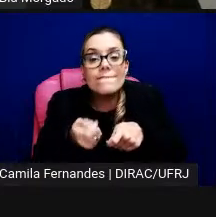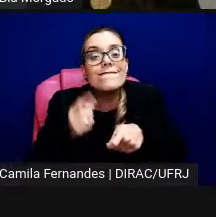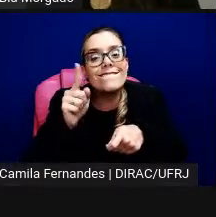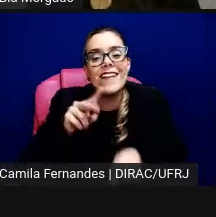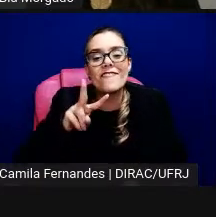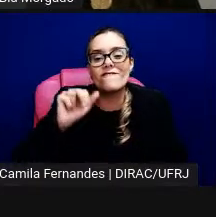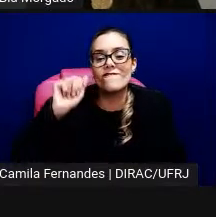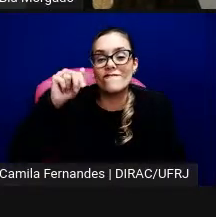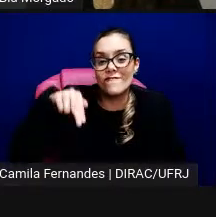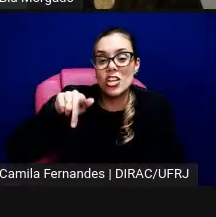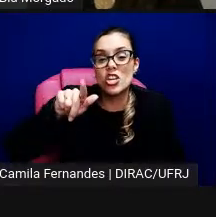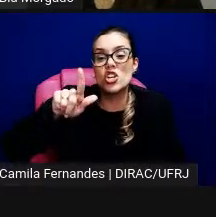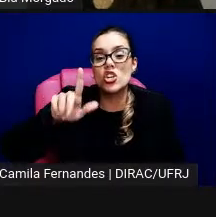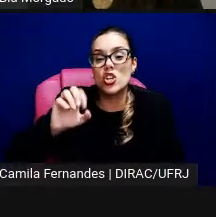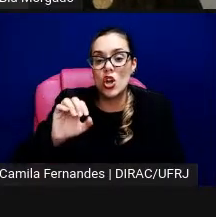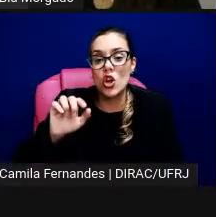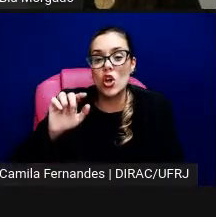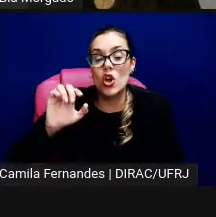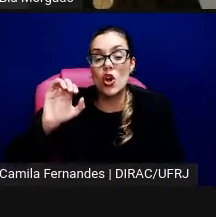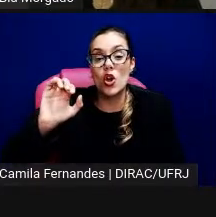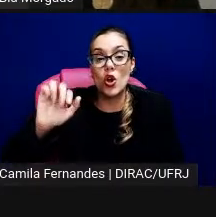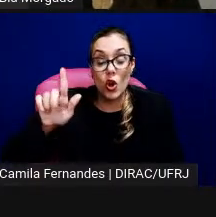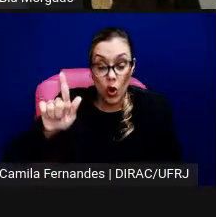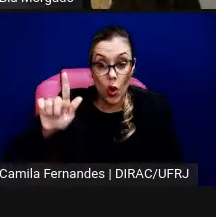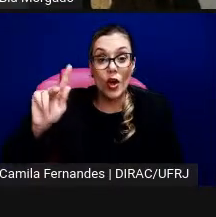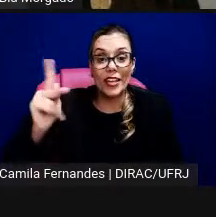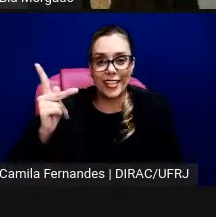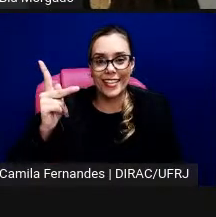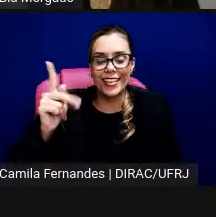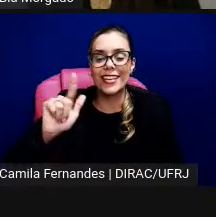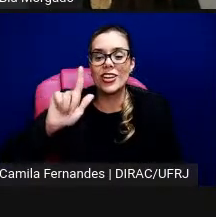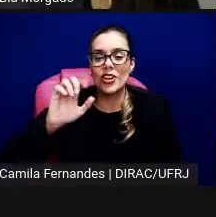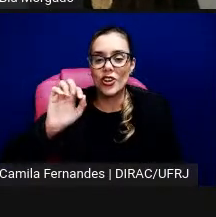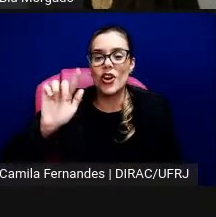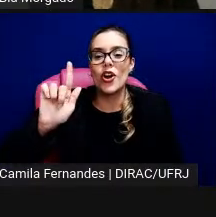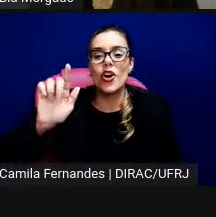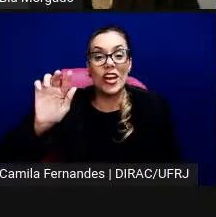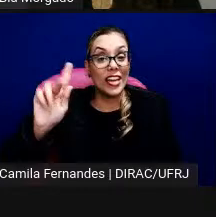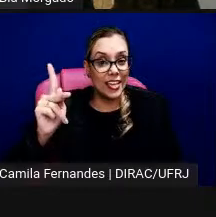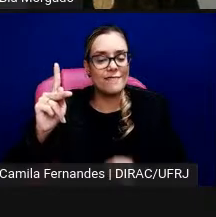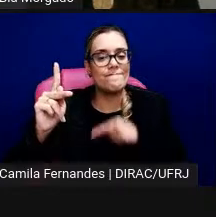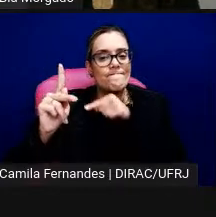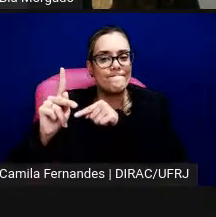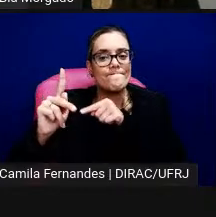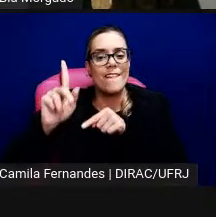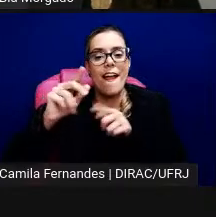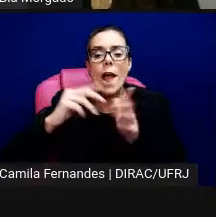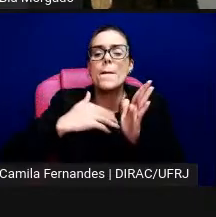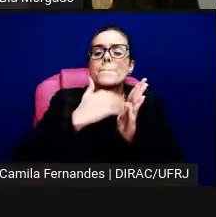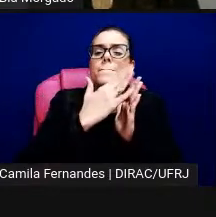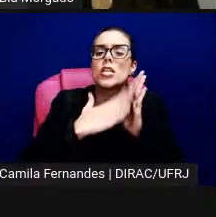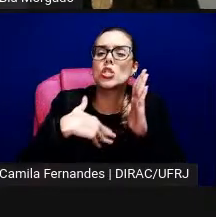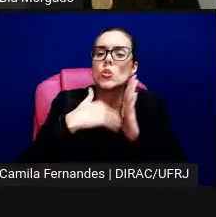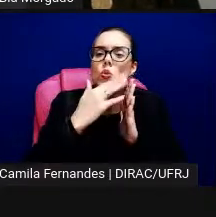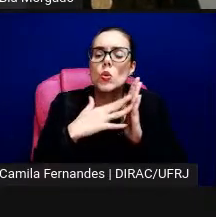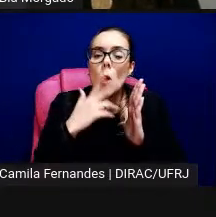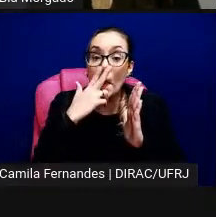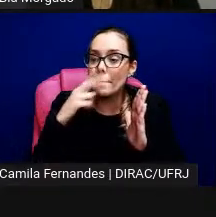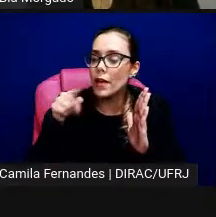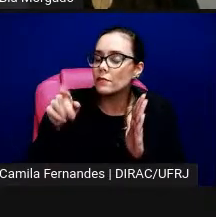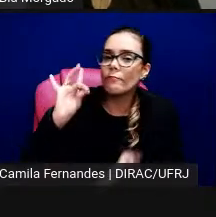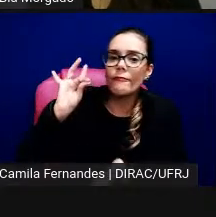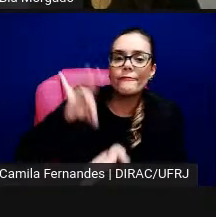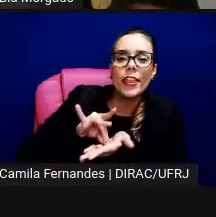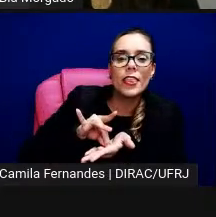como Oiticica chamava que tinha toda uma relação dessa pintura do Van Gogh com as cores uma experiência também da